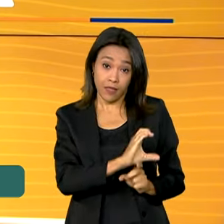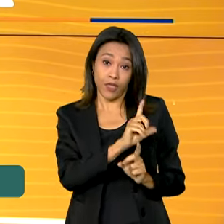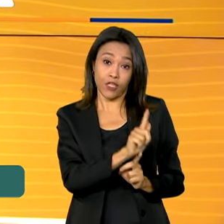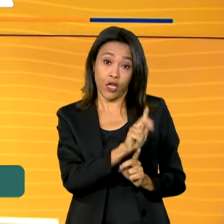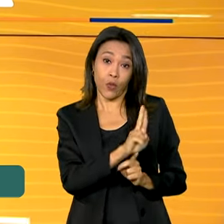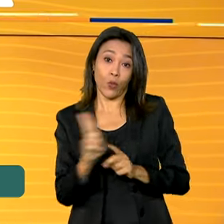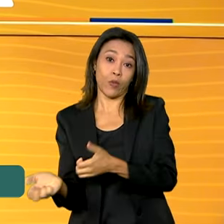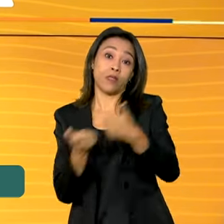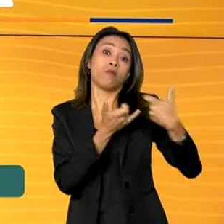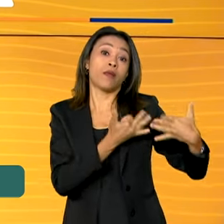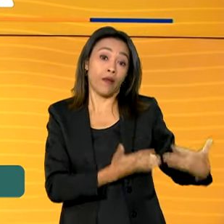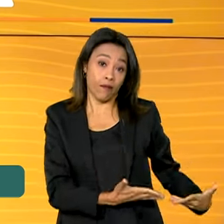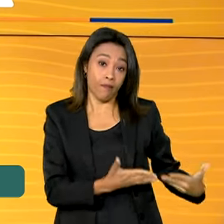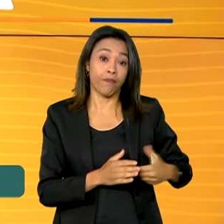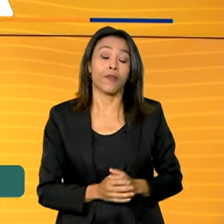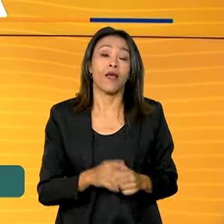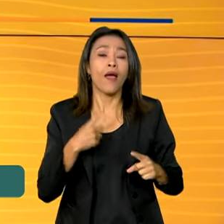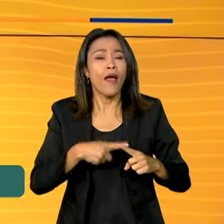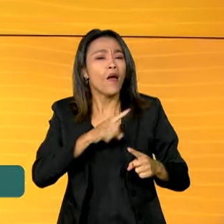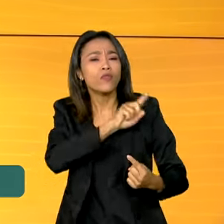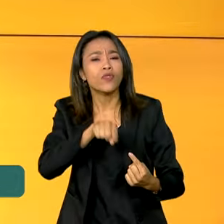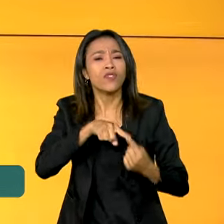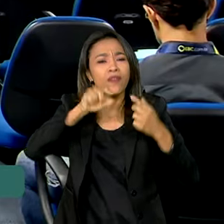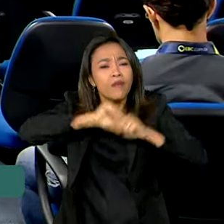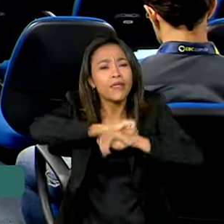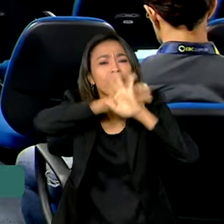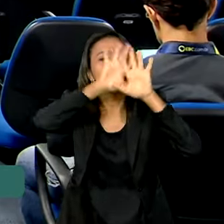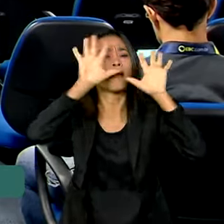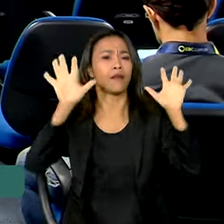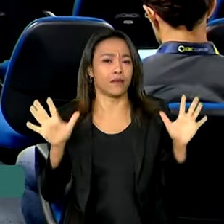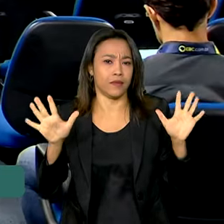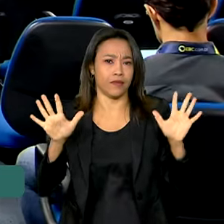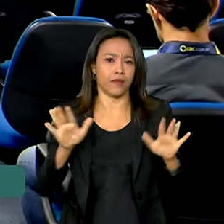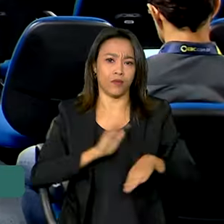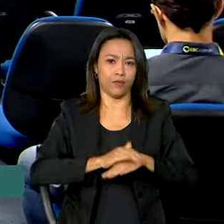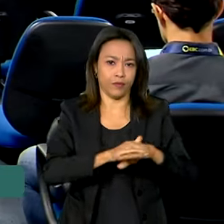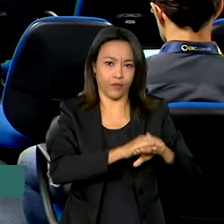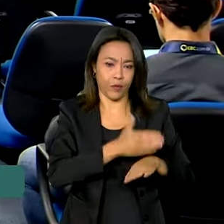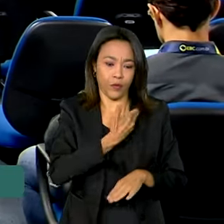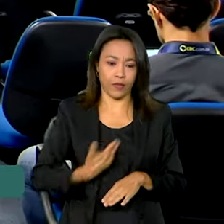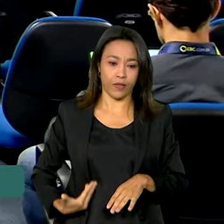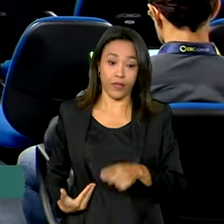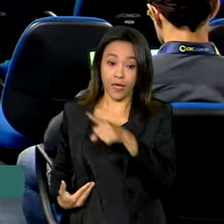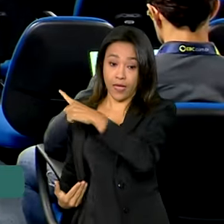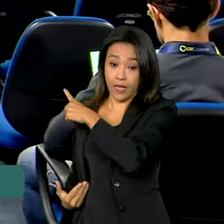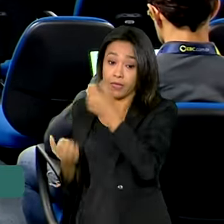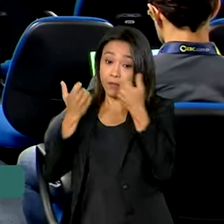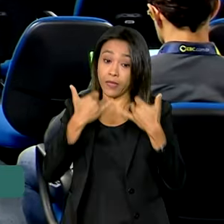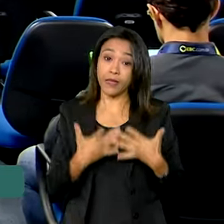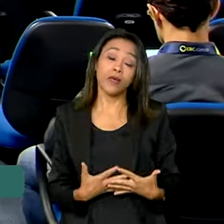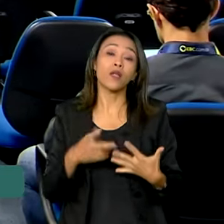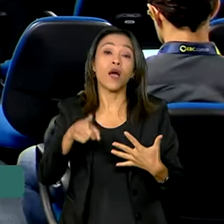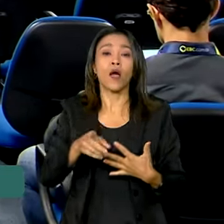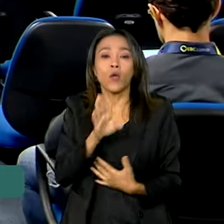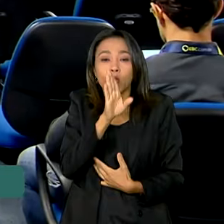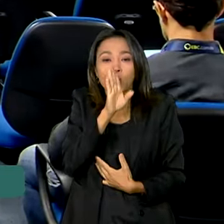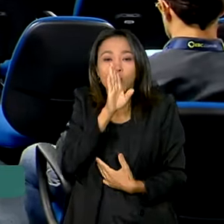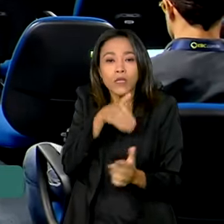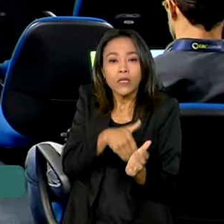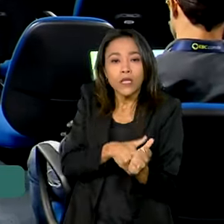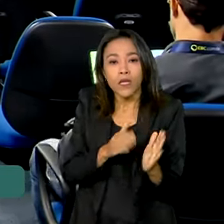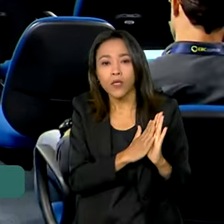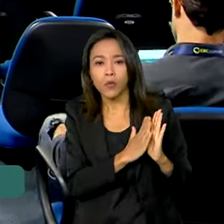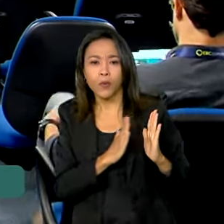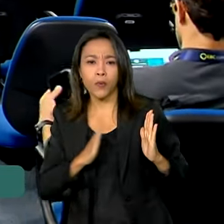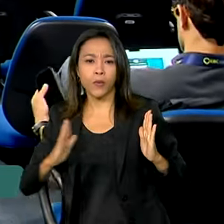transparência para a administração pública. A aplicação para sigilo de 100 anos, que atualmente é previsto na